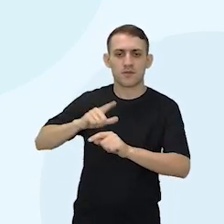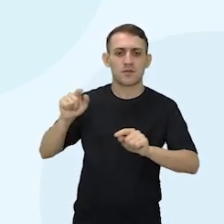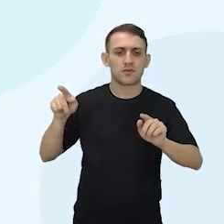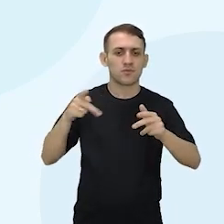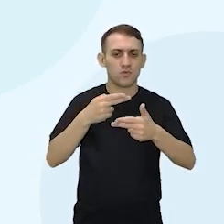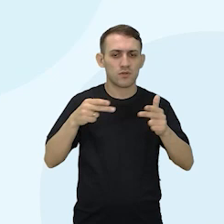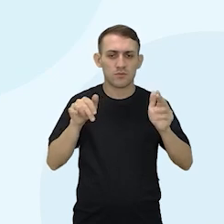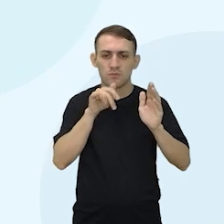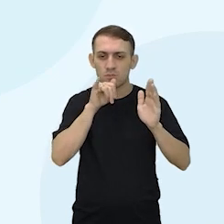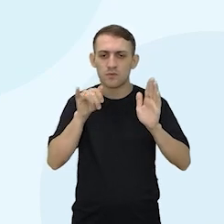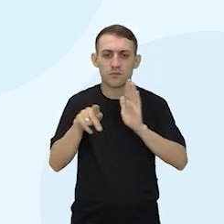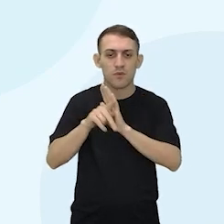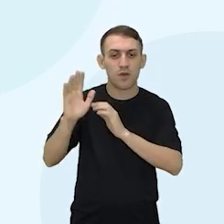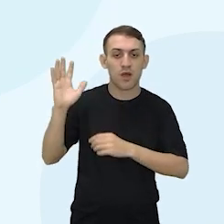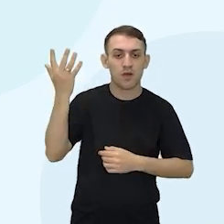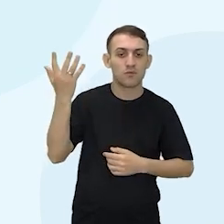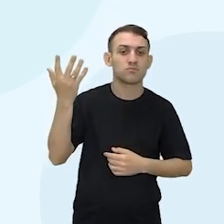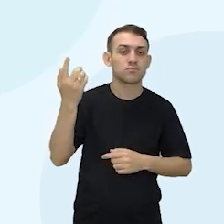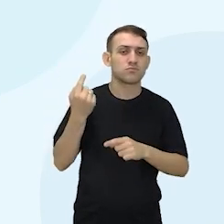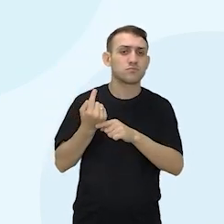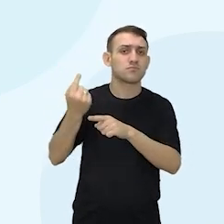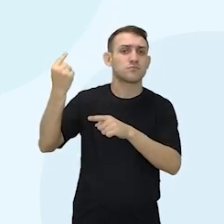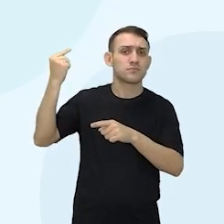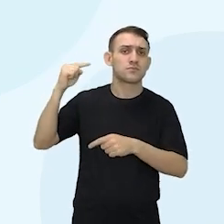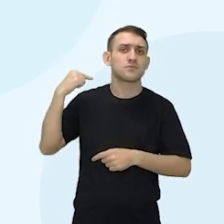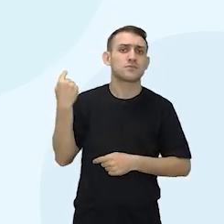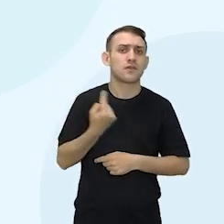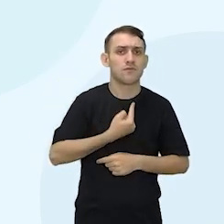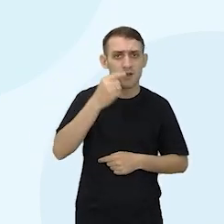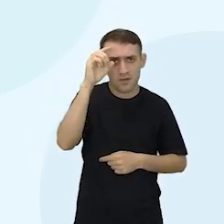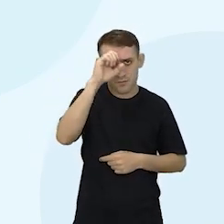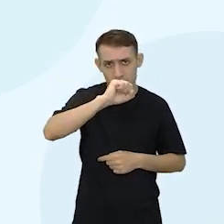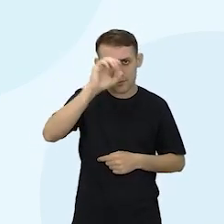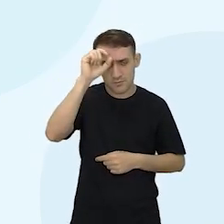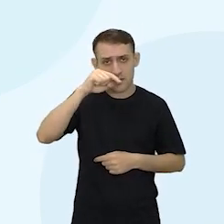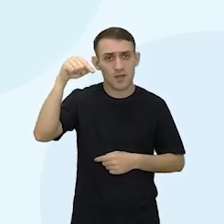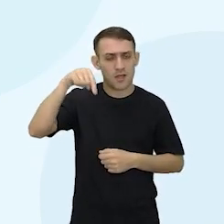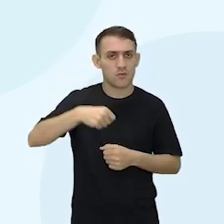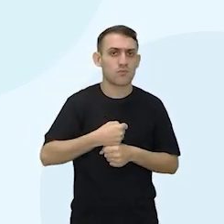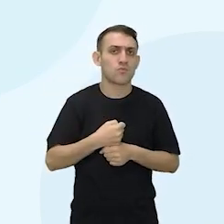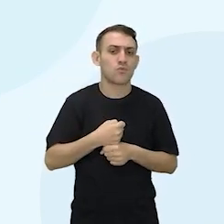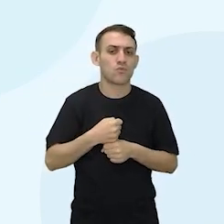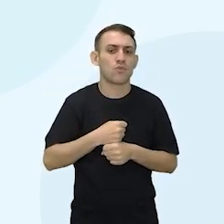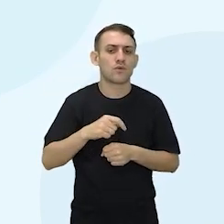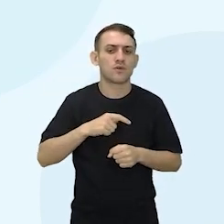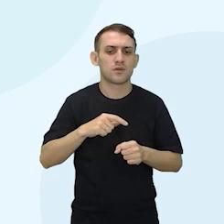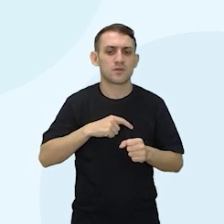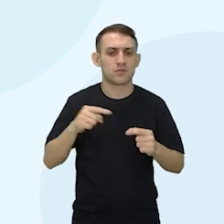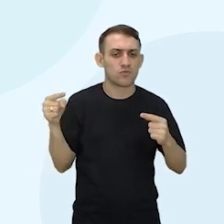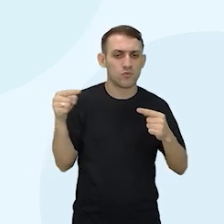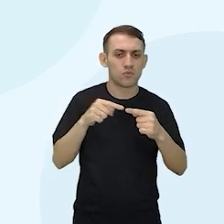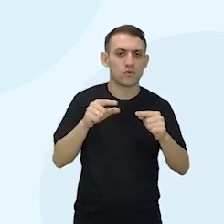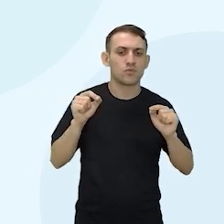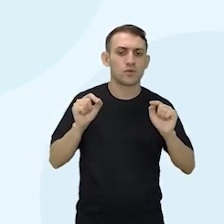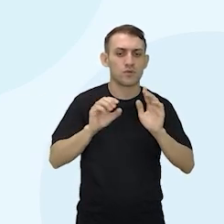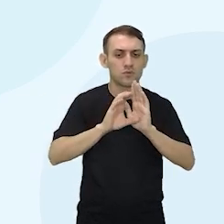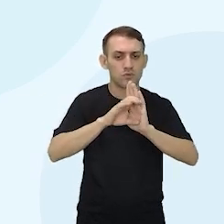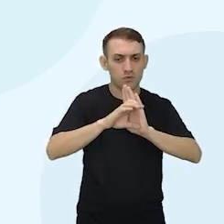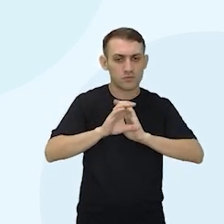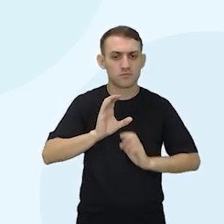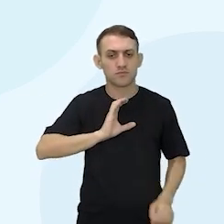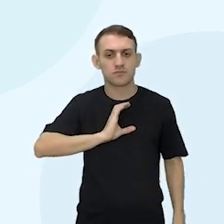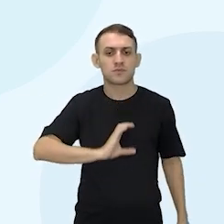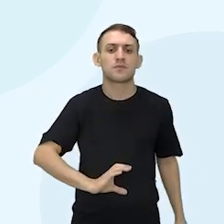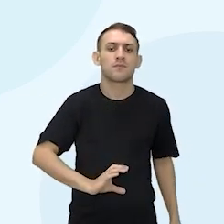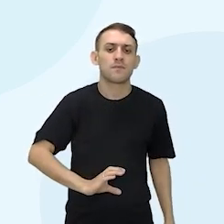acontecimentos que fomos adquirindo ao longo deste ano, associando o conceito de cidadania